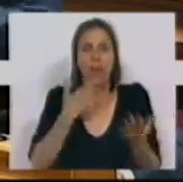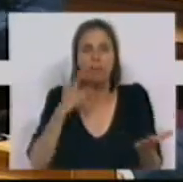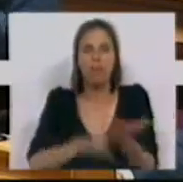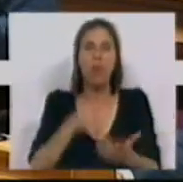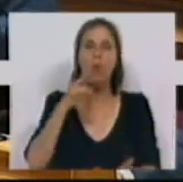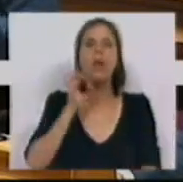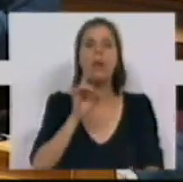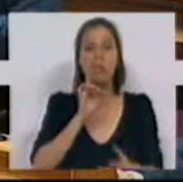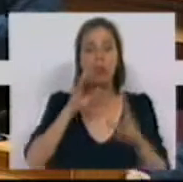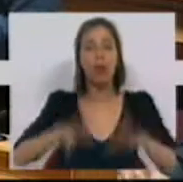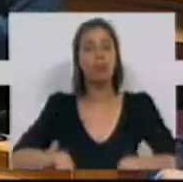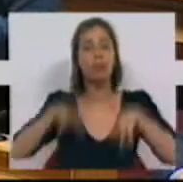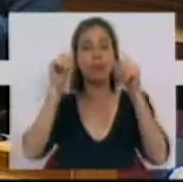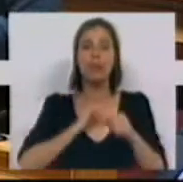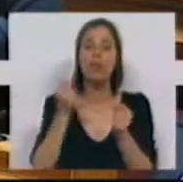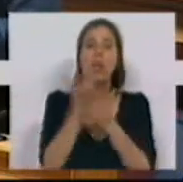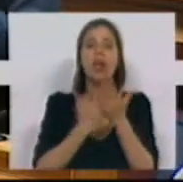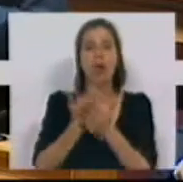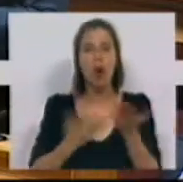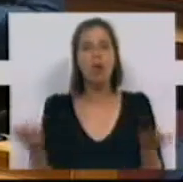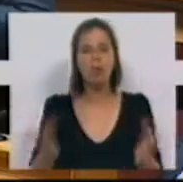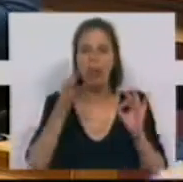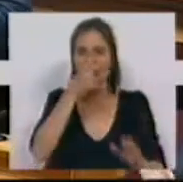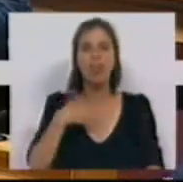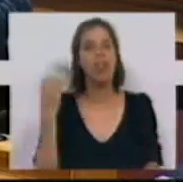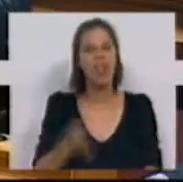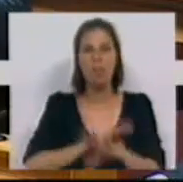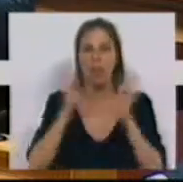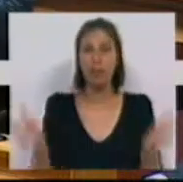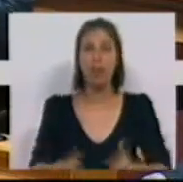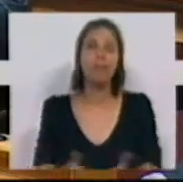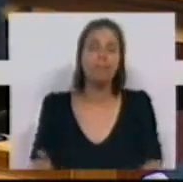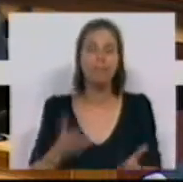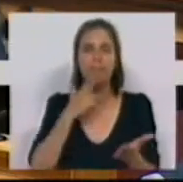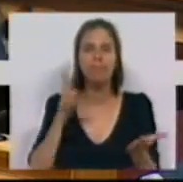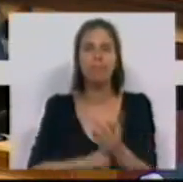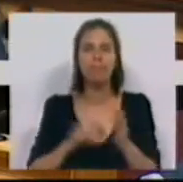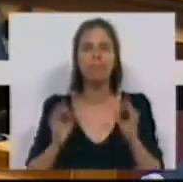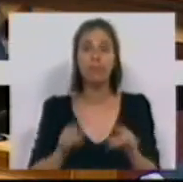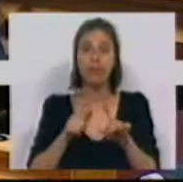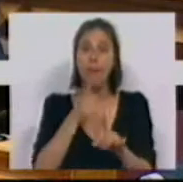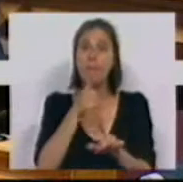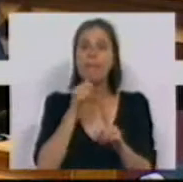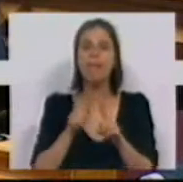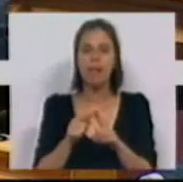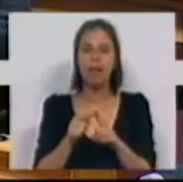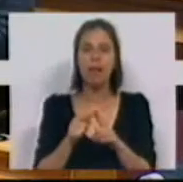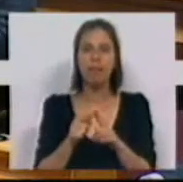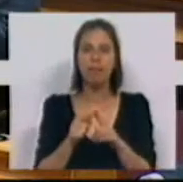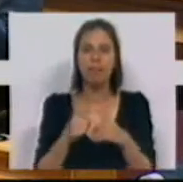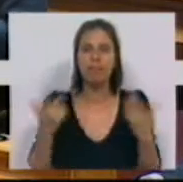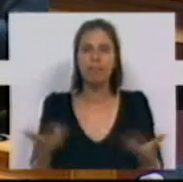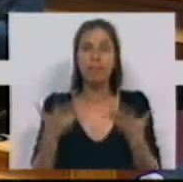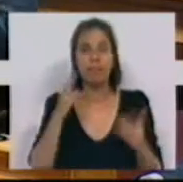muito importante para o crescimento da nossa economia é de lamentar. E, de facto, esta medida é, sim,